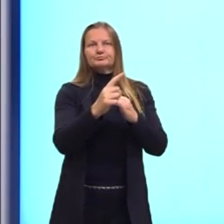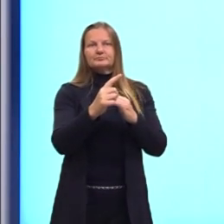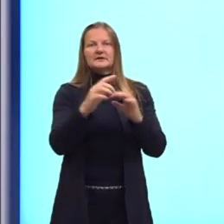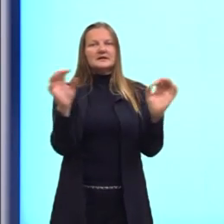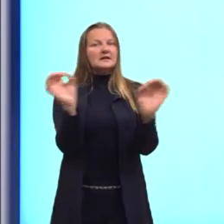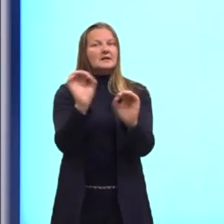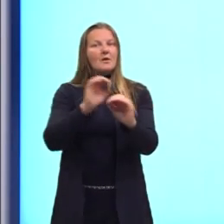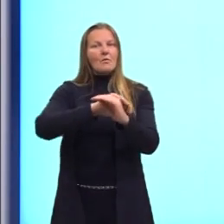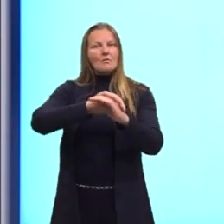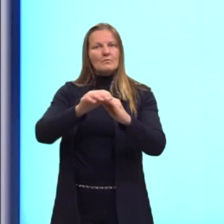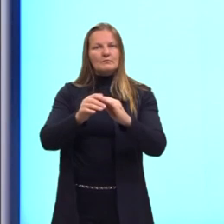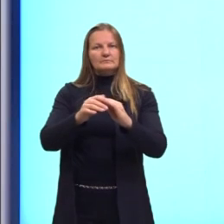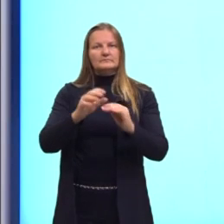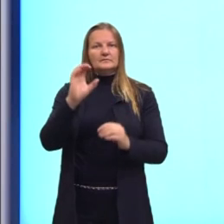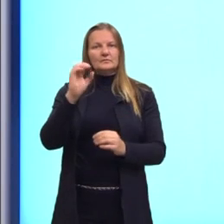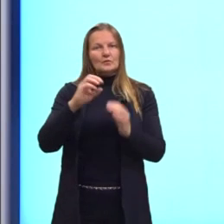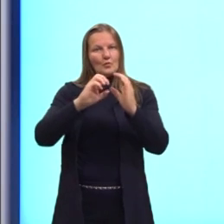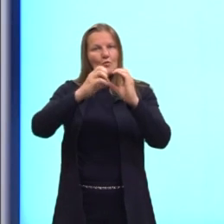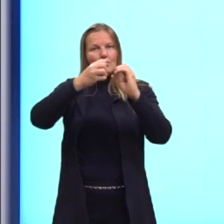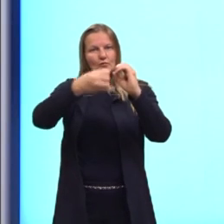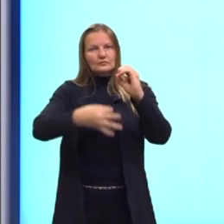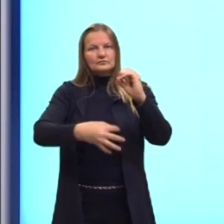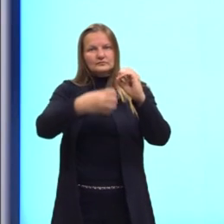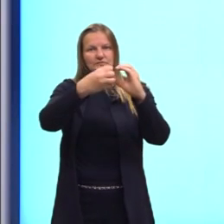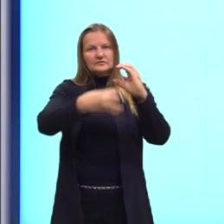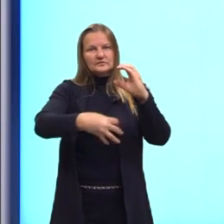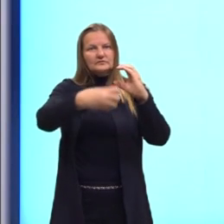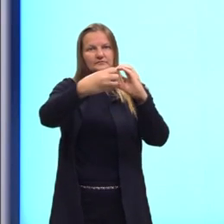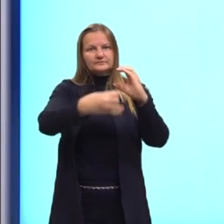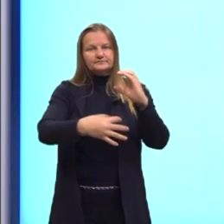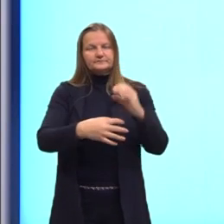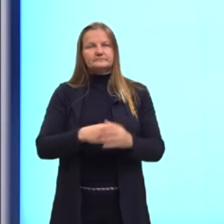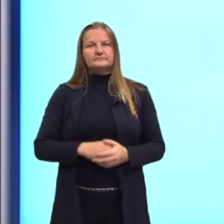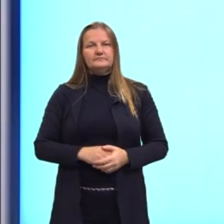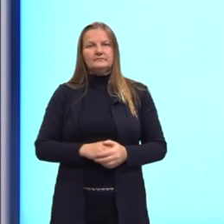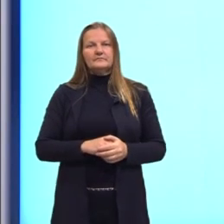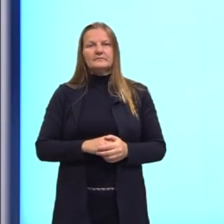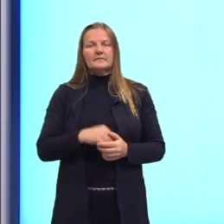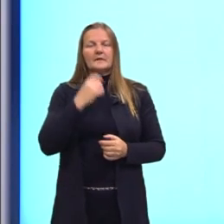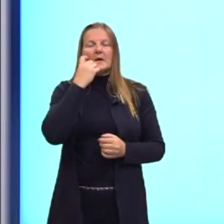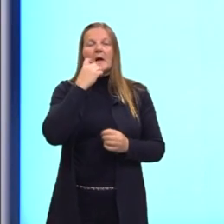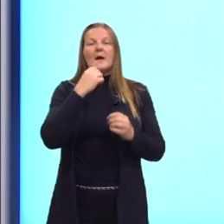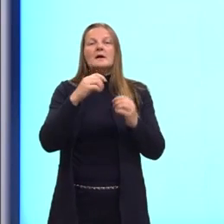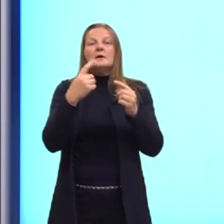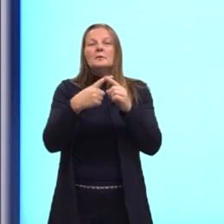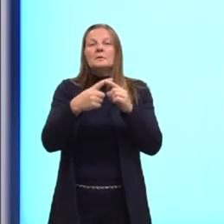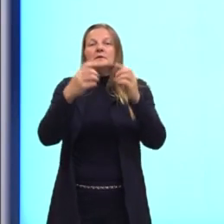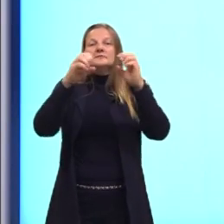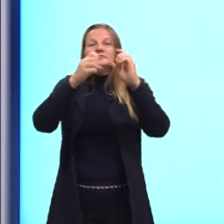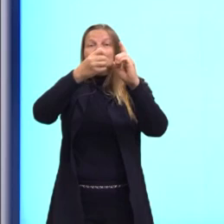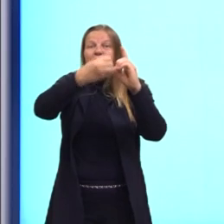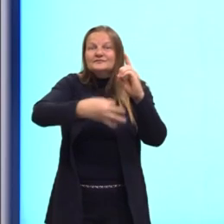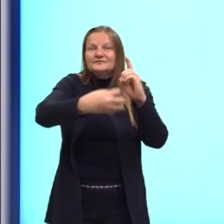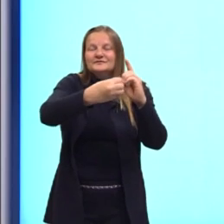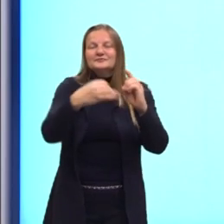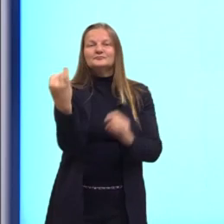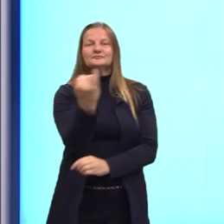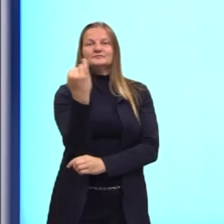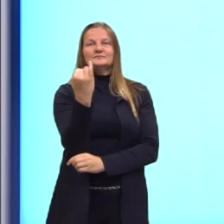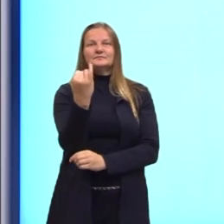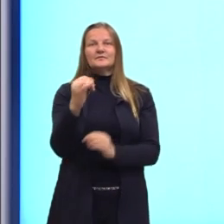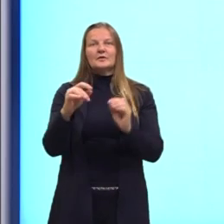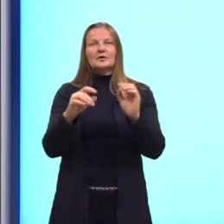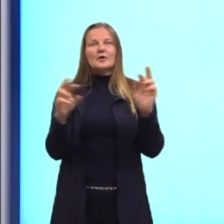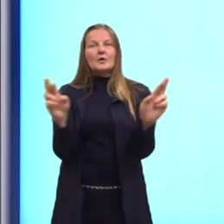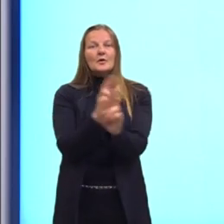ele não é convexo. Essa é uma definição importante para a gente entrar agora na relação de Euler.